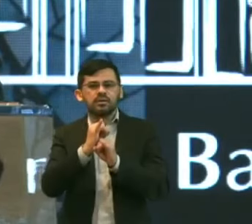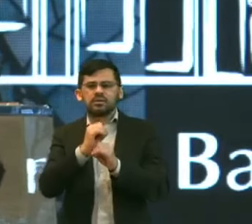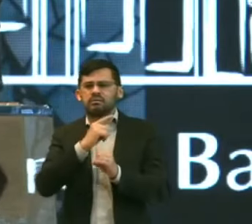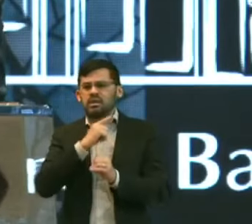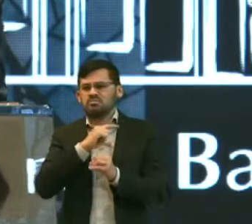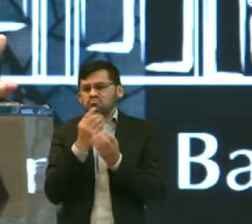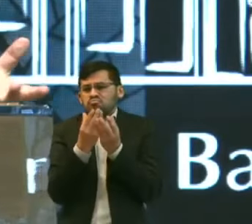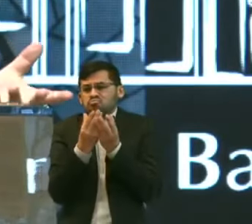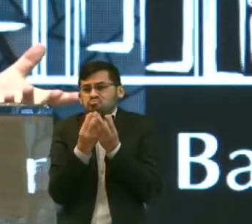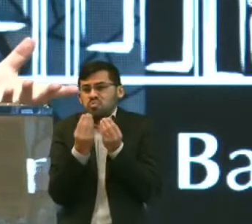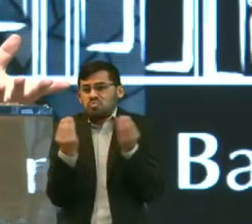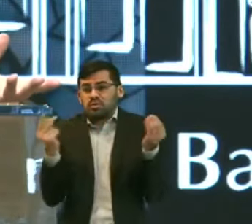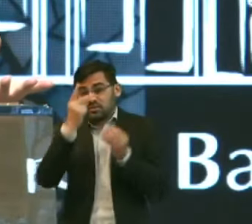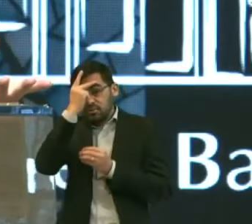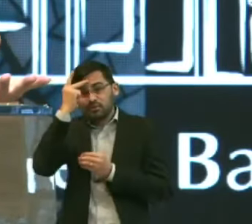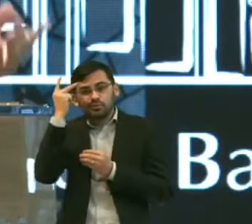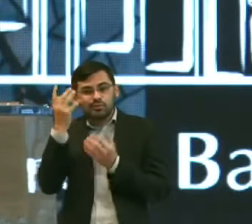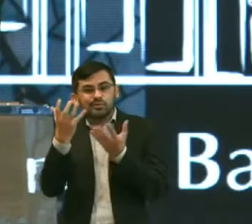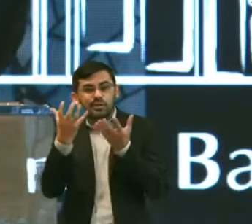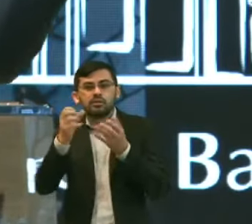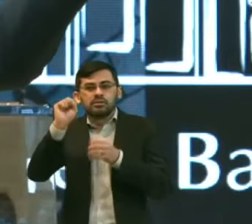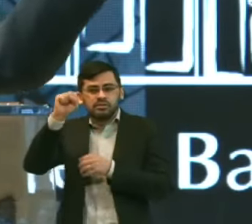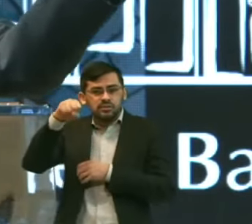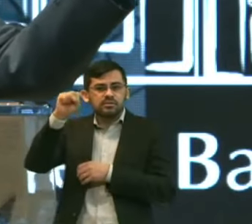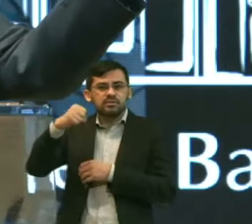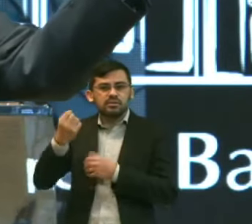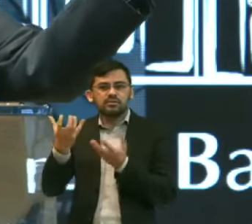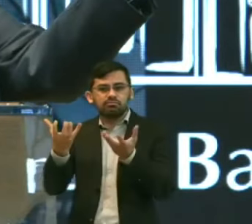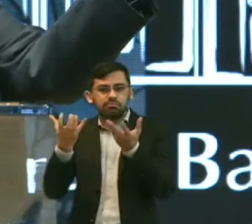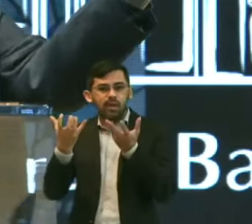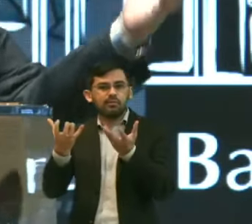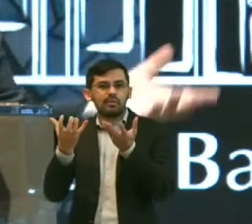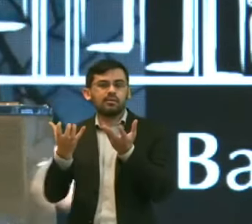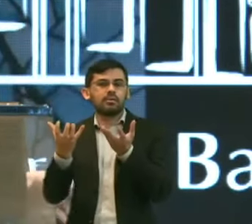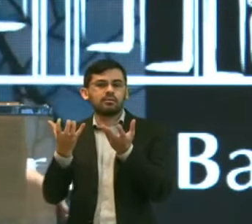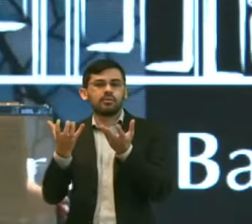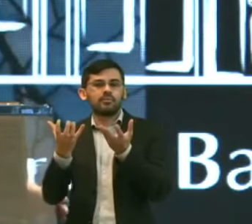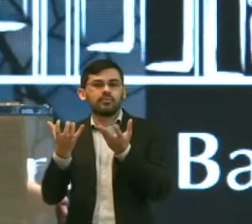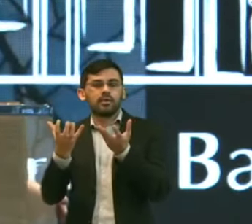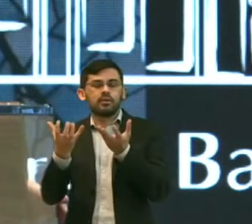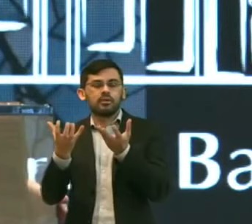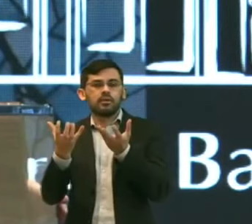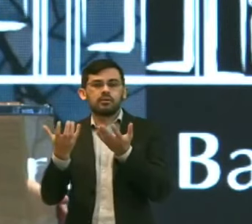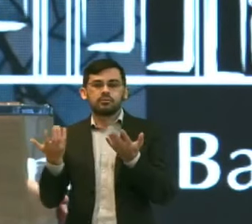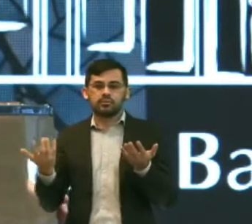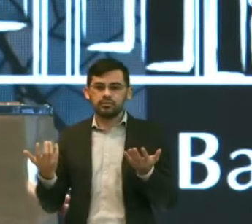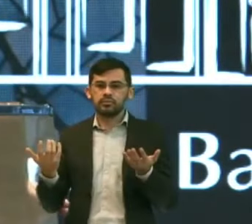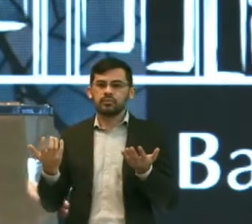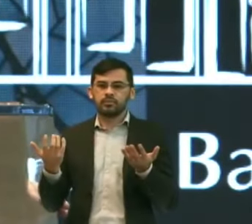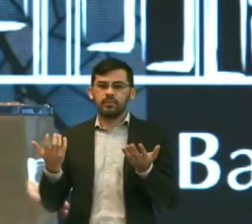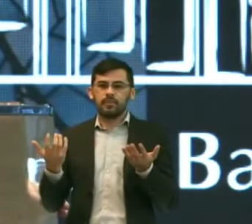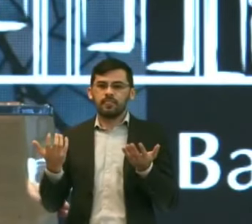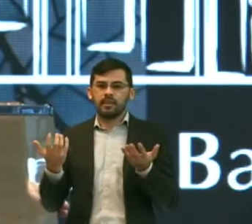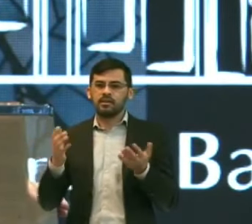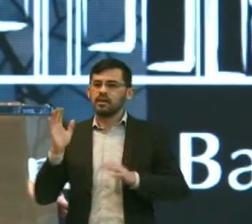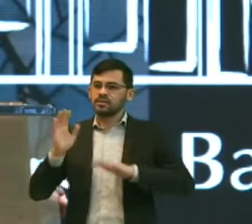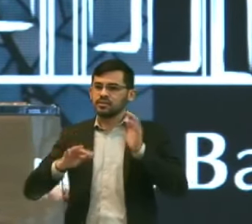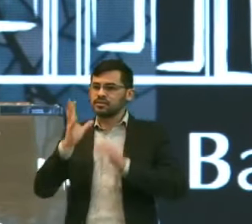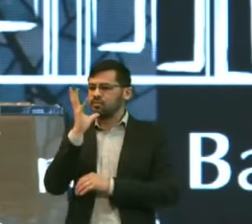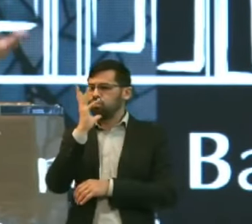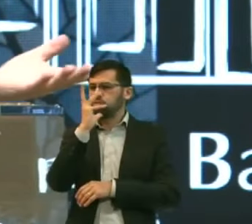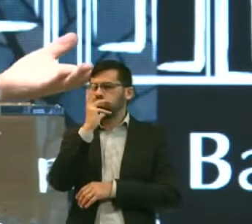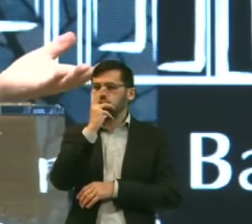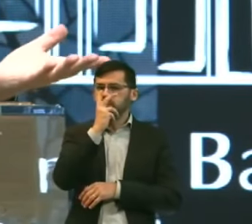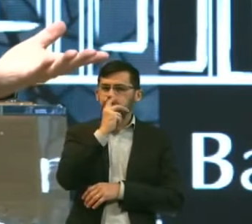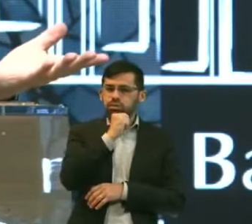Mil pessoas Vêm assim Em 30 dias Para dizer Pode me falar Alguma coisa A respeito de